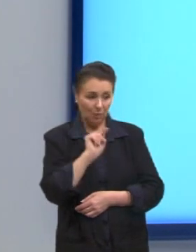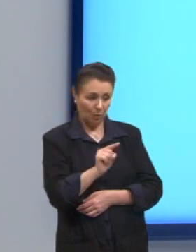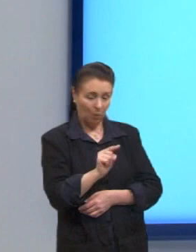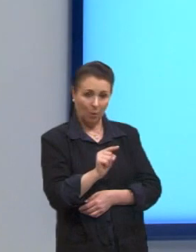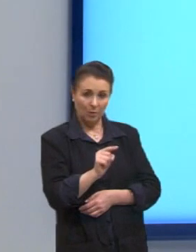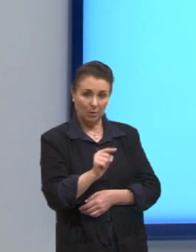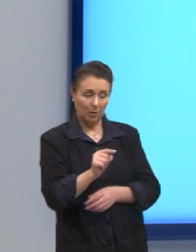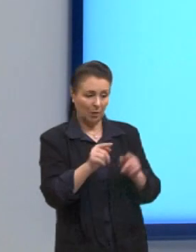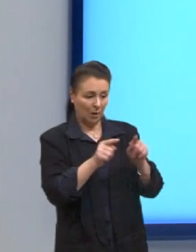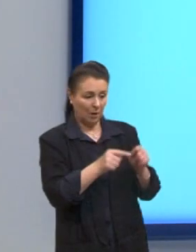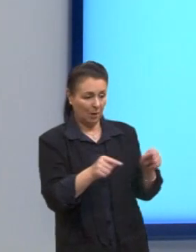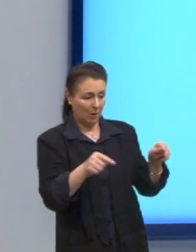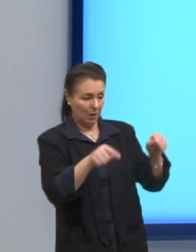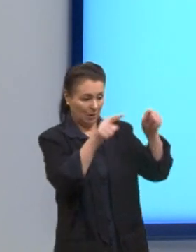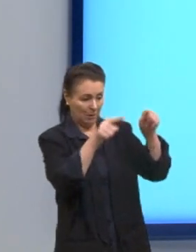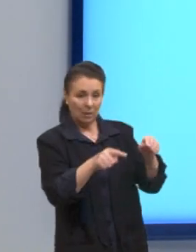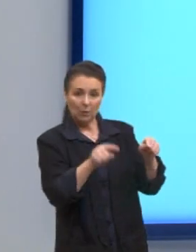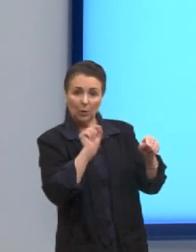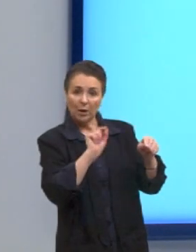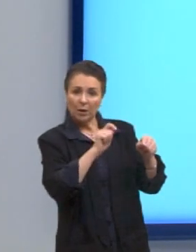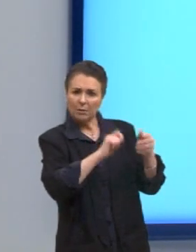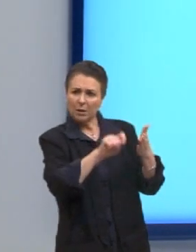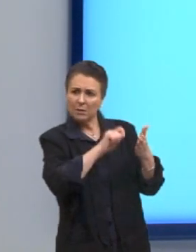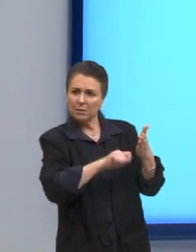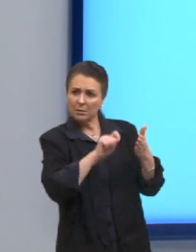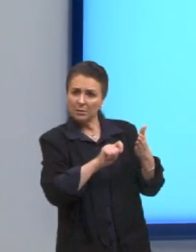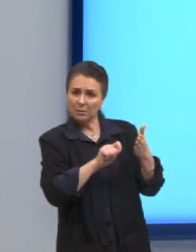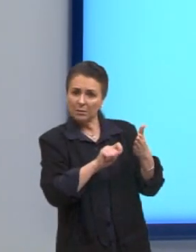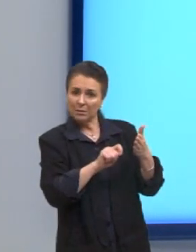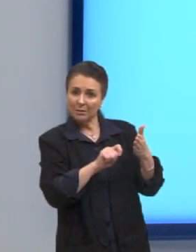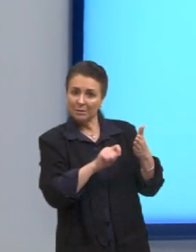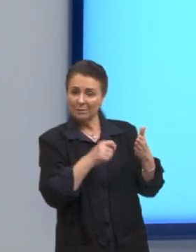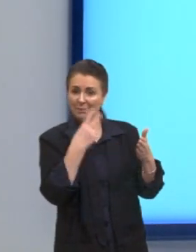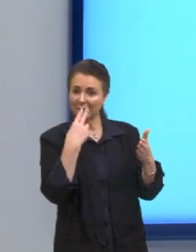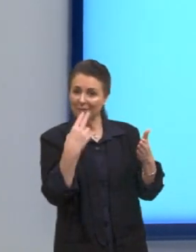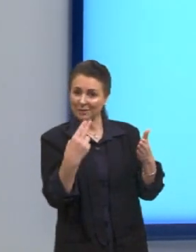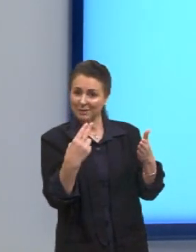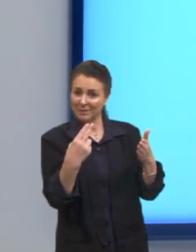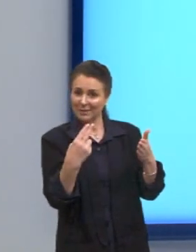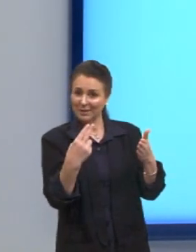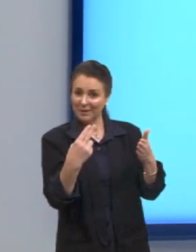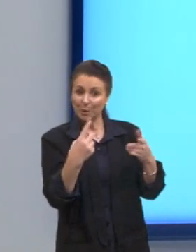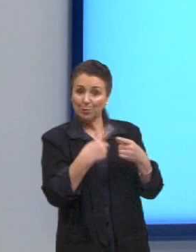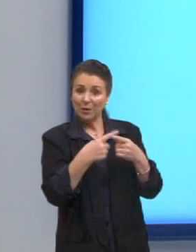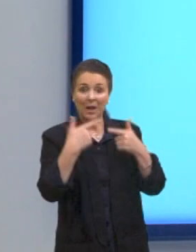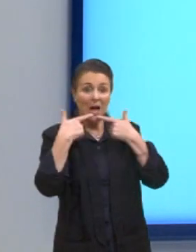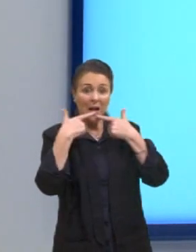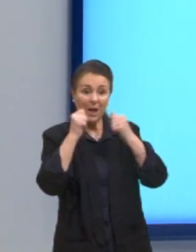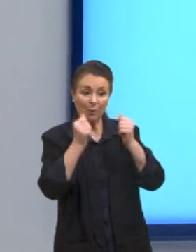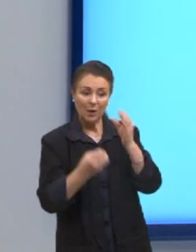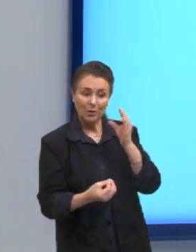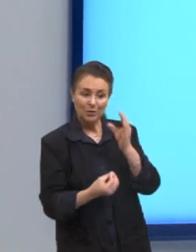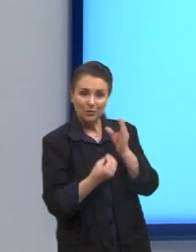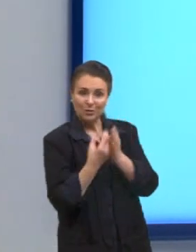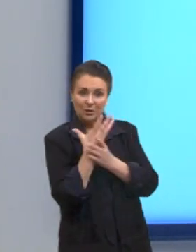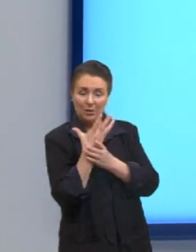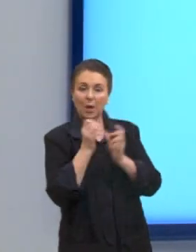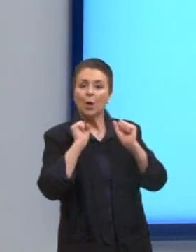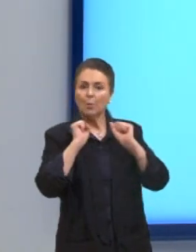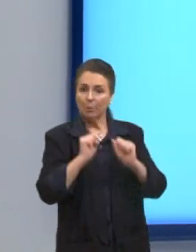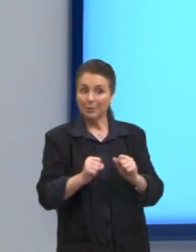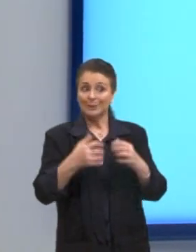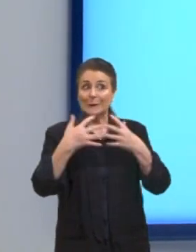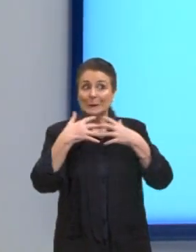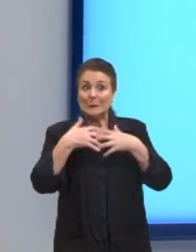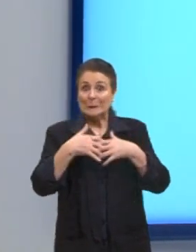embalagem, vai estar escrito whisky, segundo a língua de origem. Então, eu posso me atrapalhar